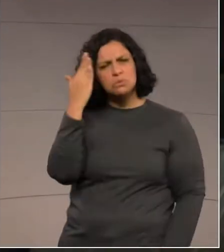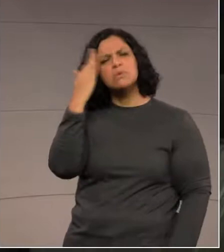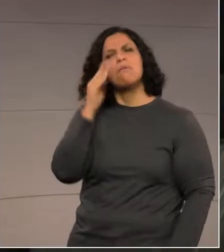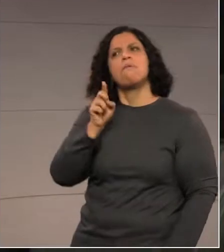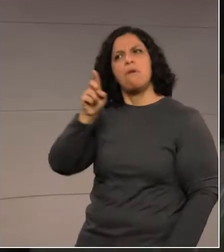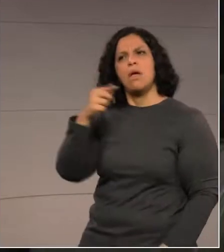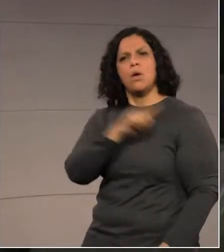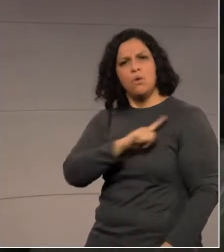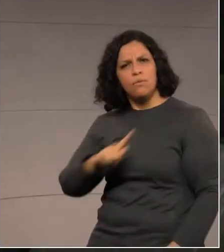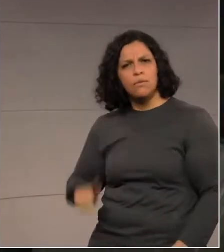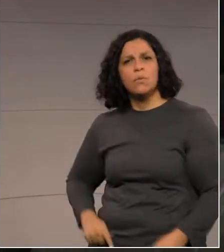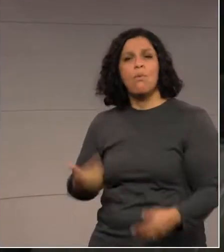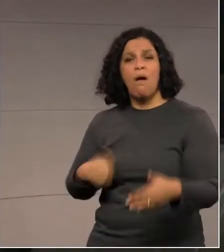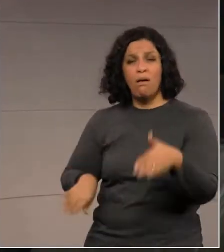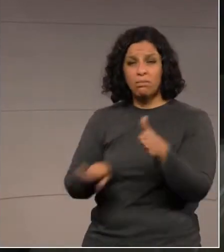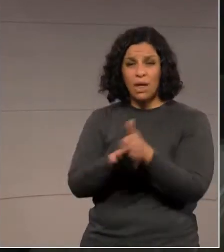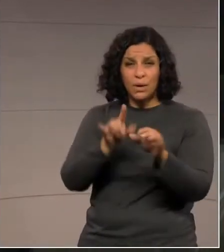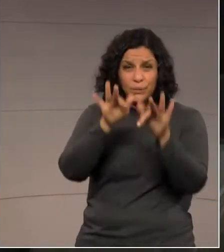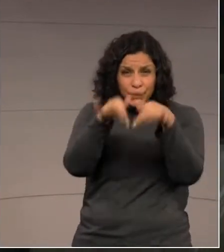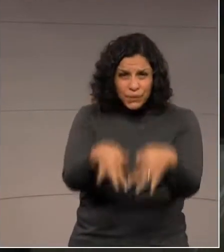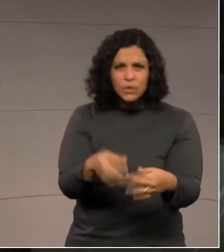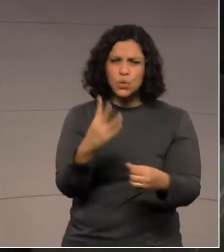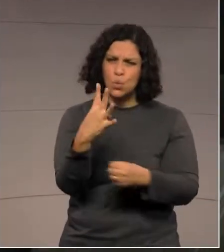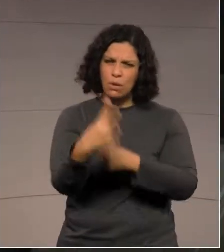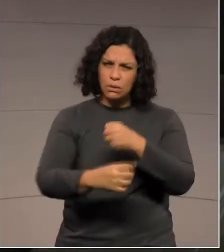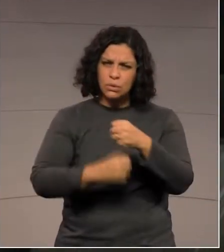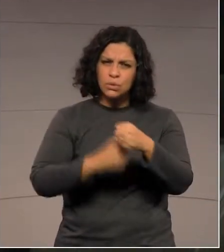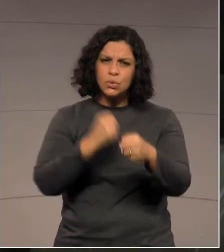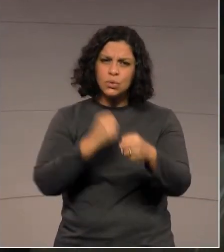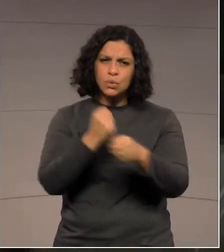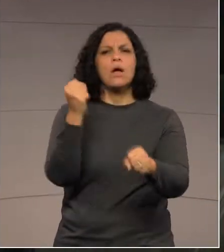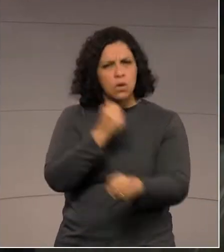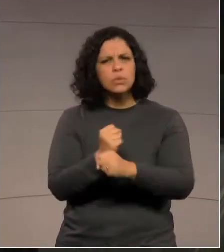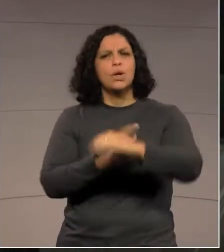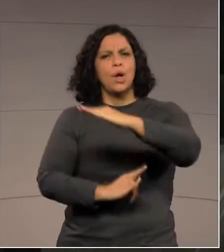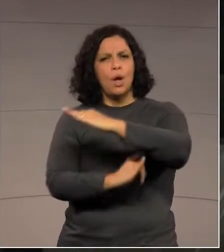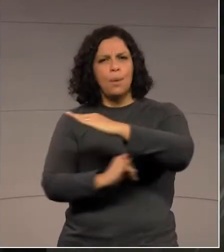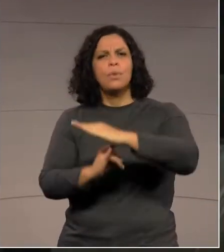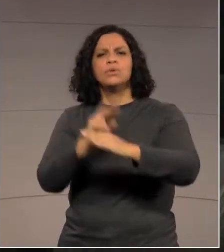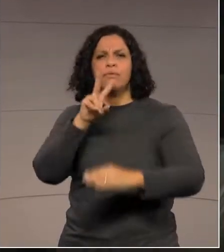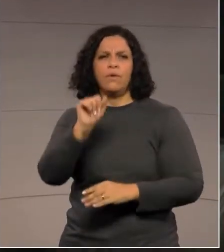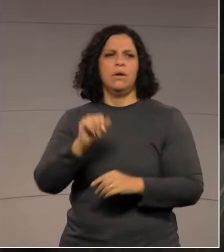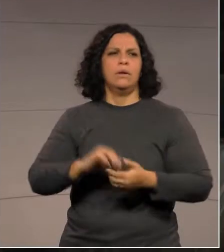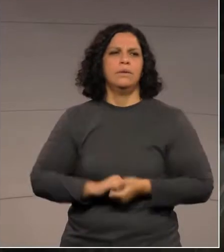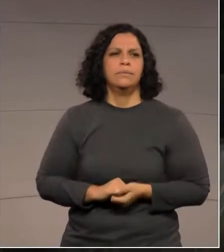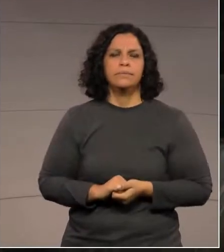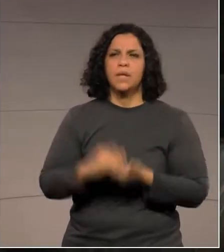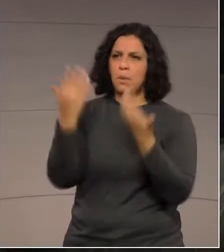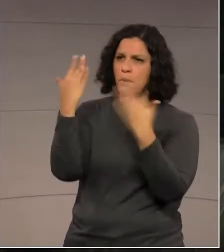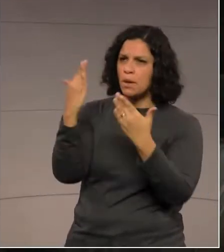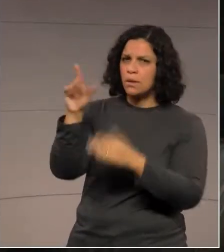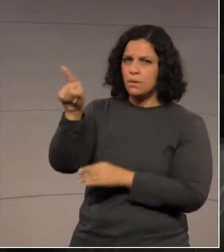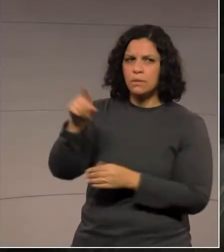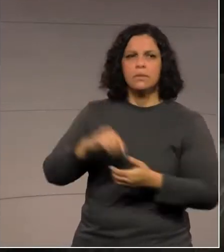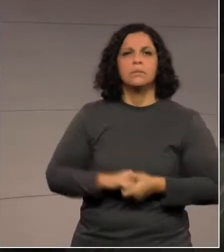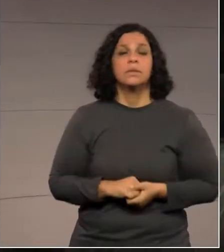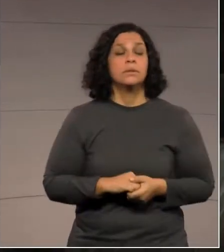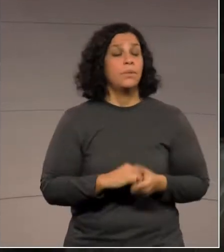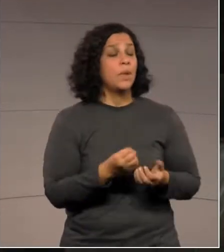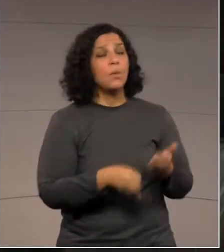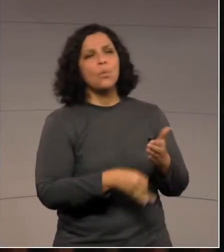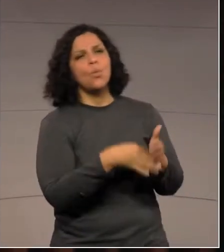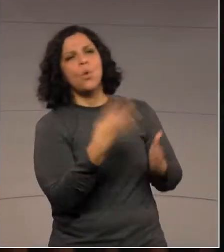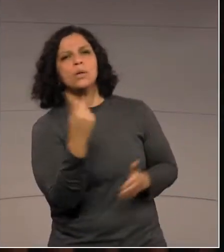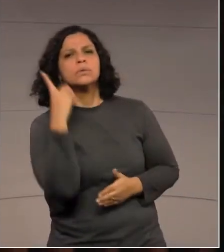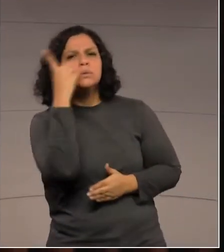governador Ratinho Júnior, até o final desse mandato, vai fazer aquela ponte. Curso de vossa excelência. Obrigado, doutor Batista. E muitos deputados